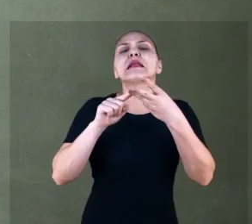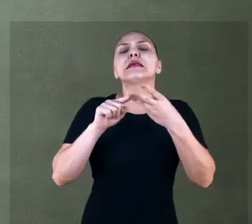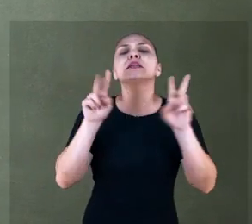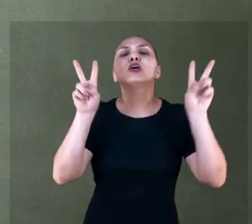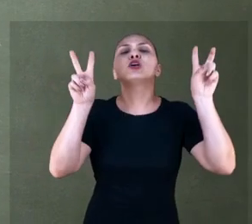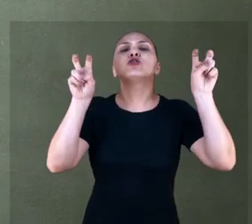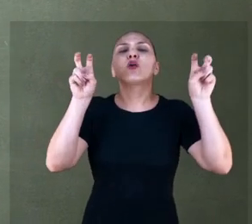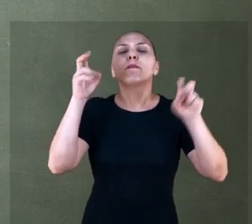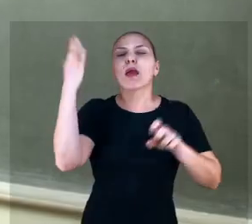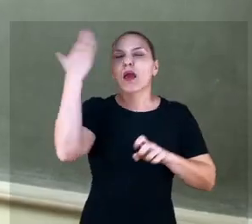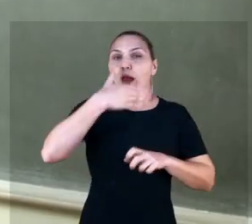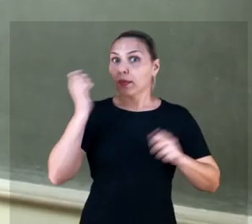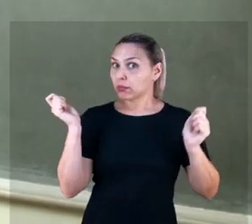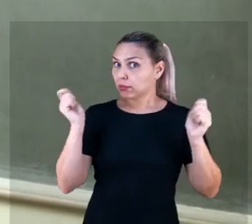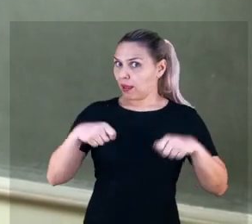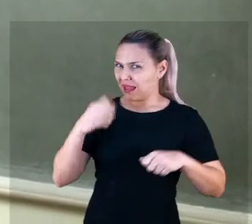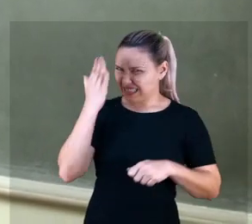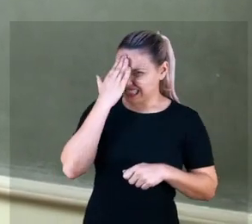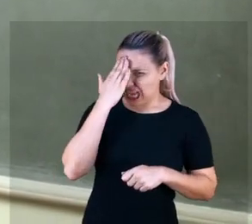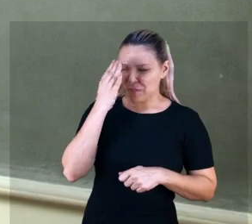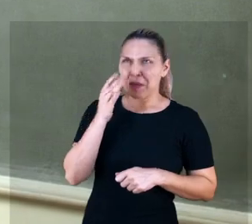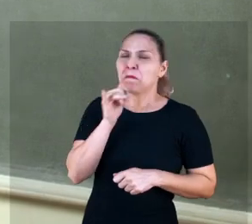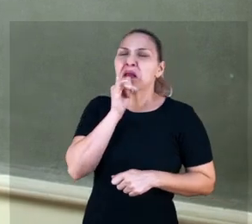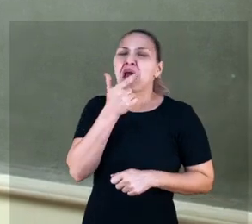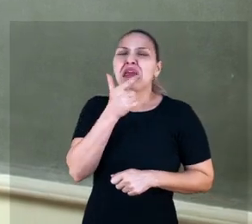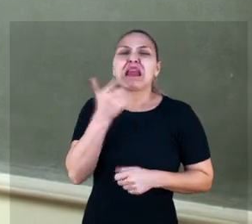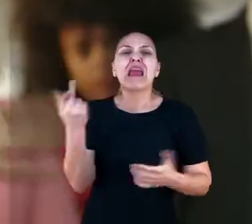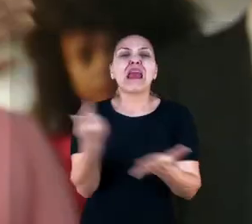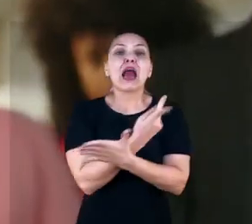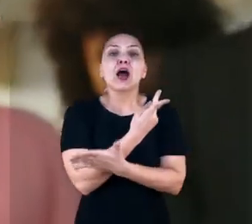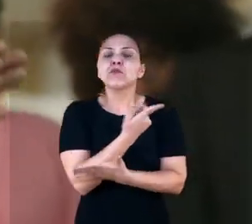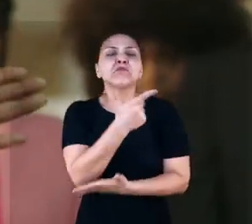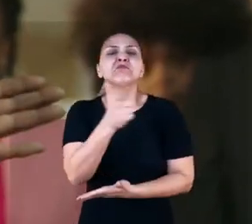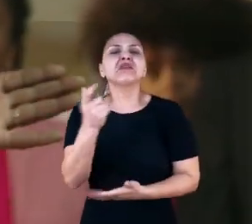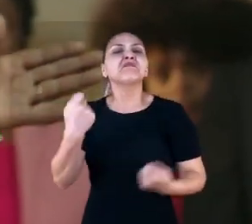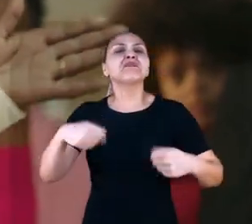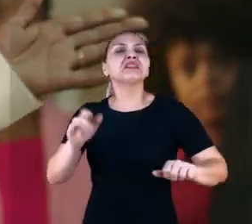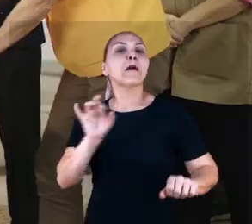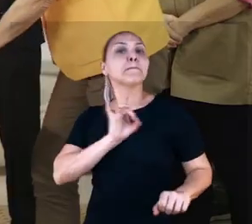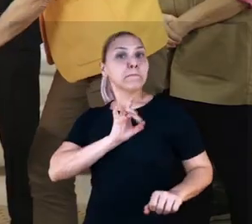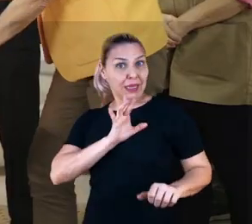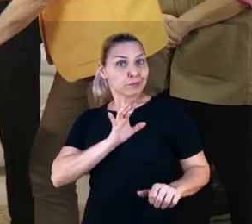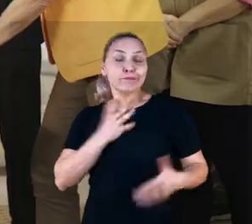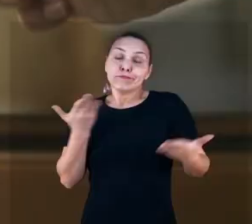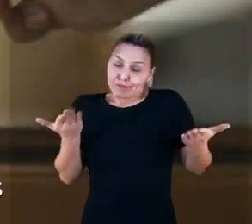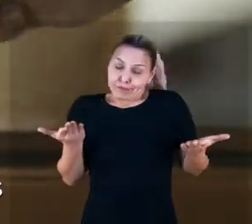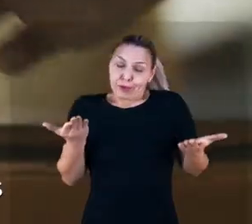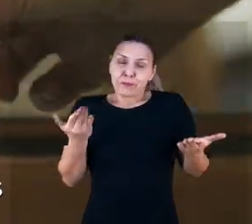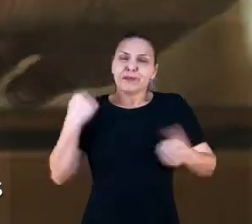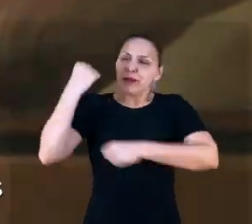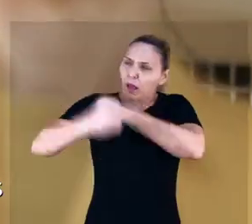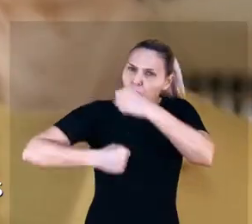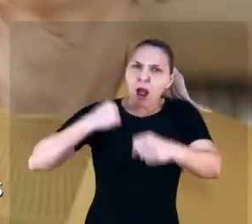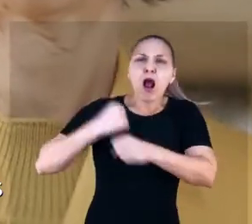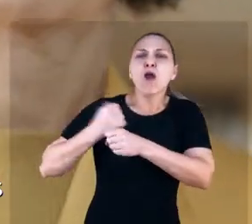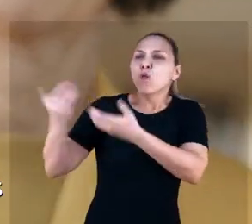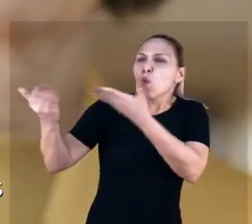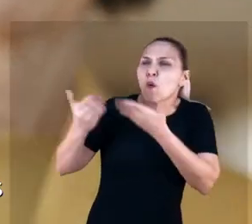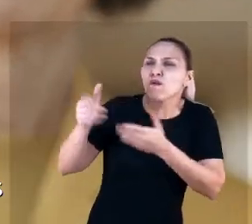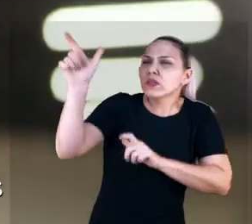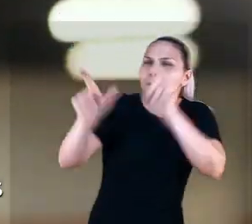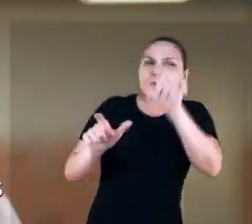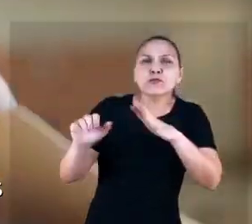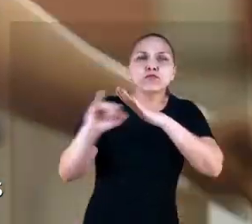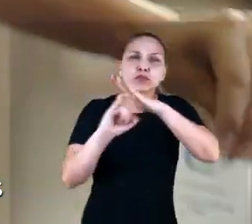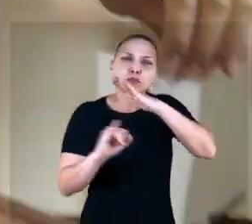Sobre transparência. Sabe aquele ditado, quem não deve não teme? Todo ano a Justiça Eleitoral convida instituições,